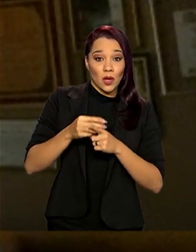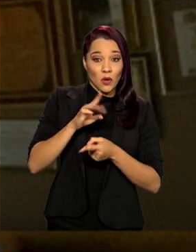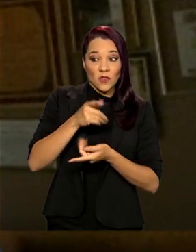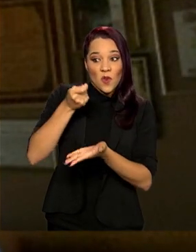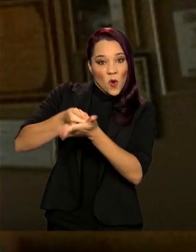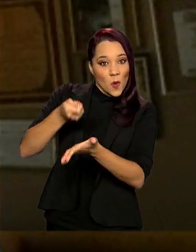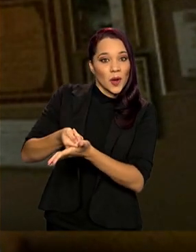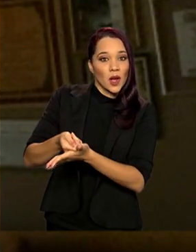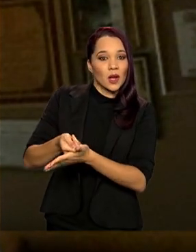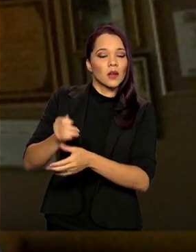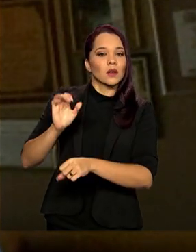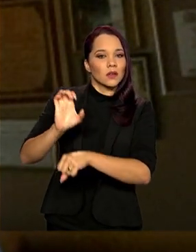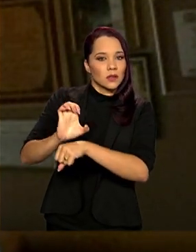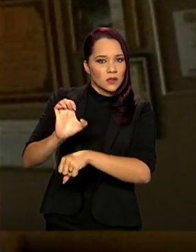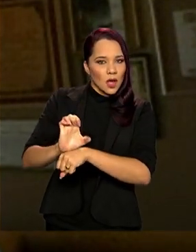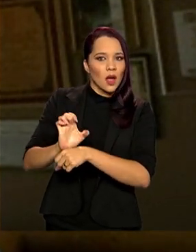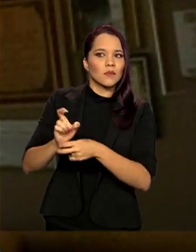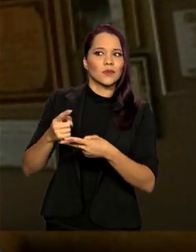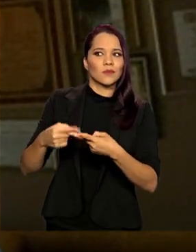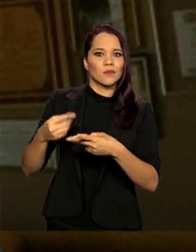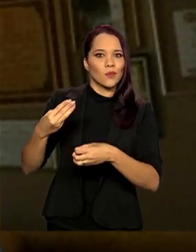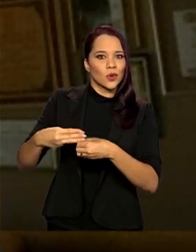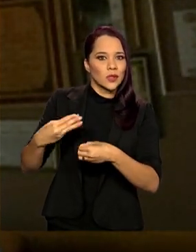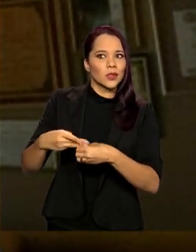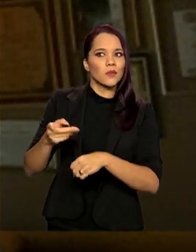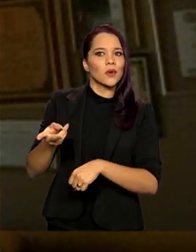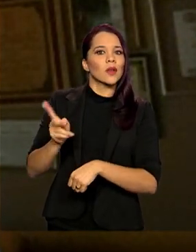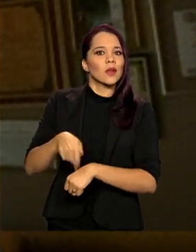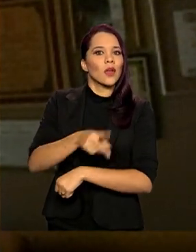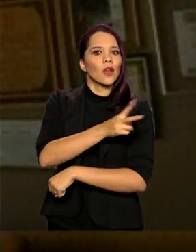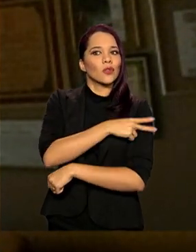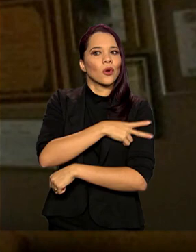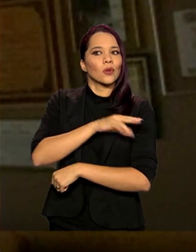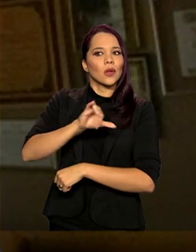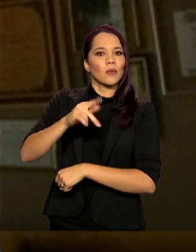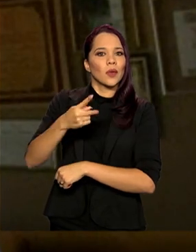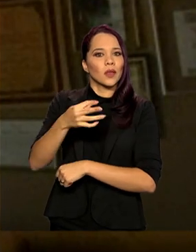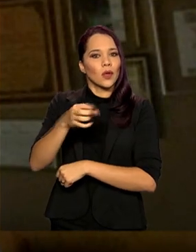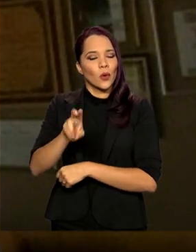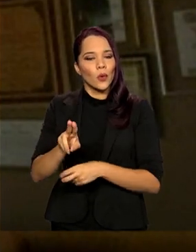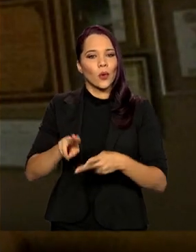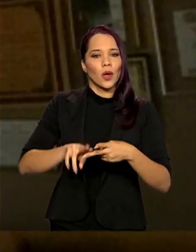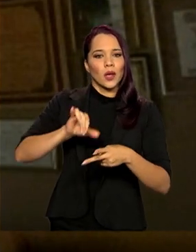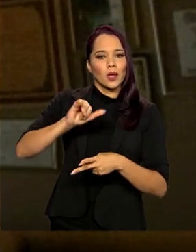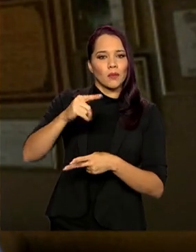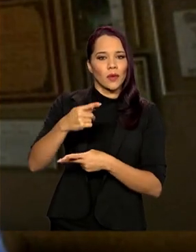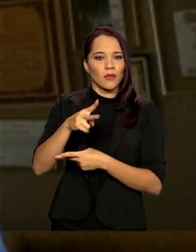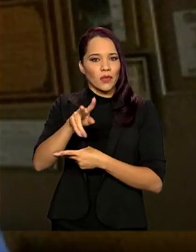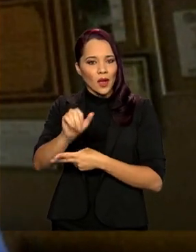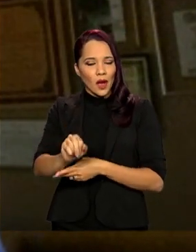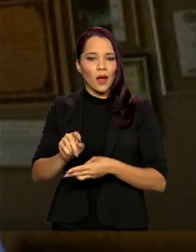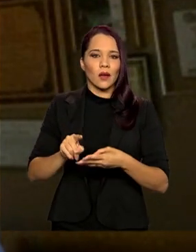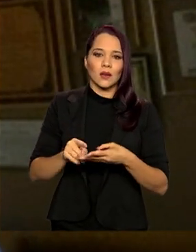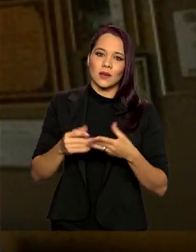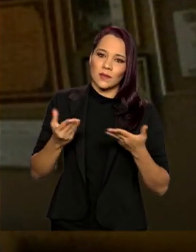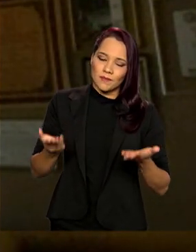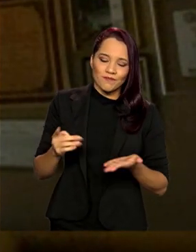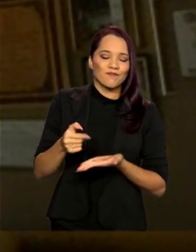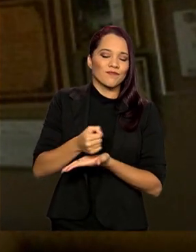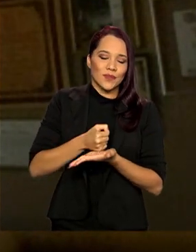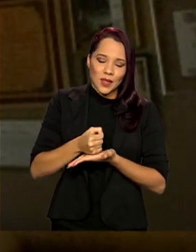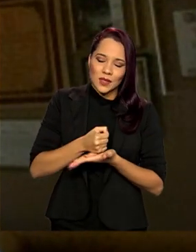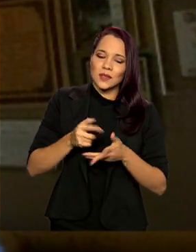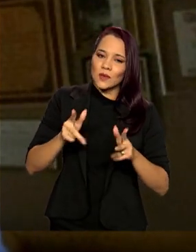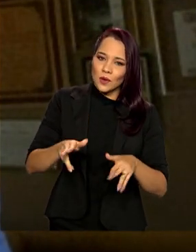cobrar lá, e os estados e os municípios que são donos do IPTU, do IPVA e do ITR. Então, é a mesma base